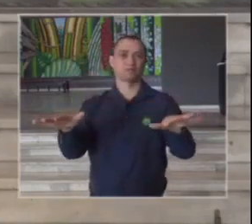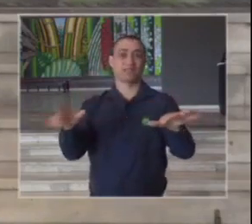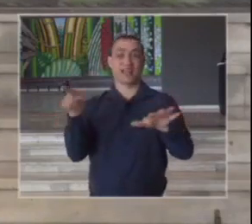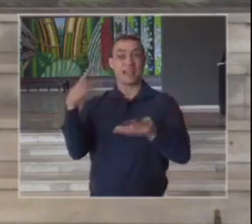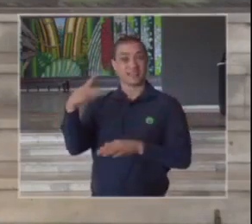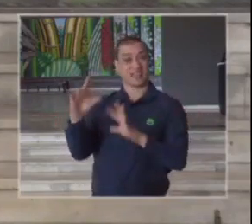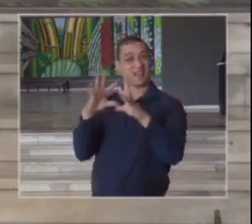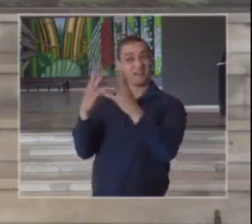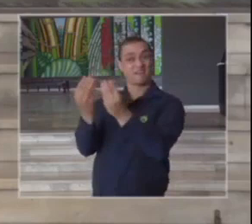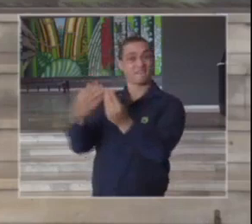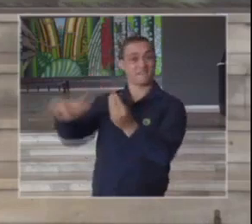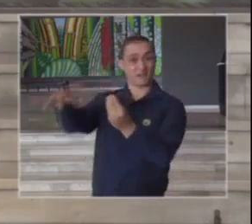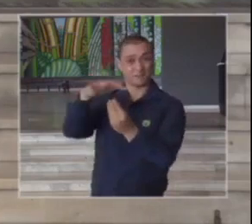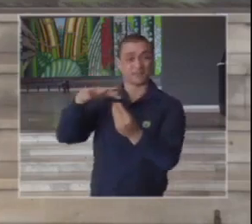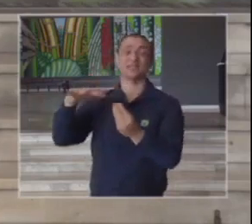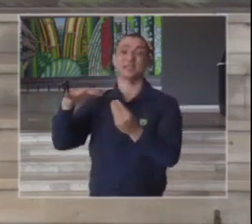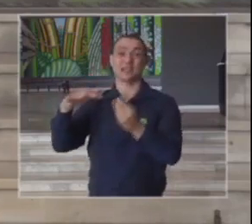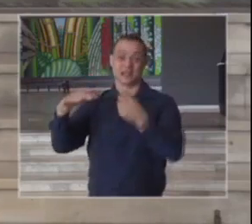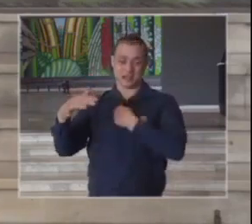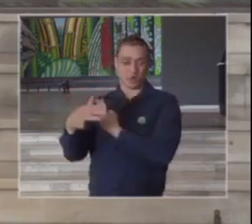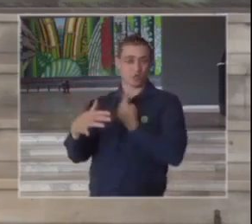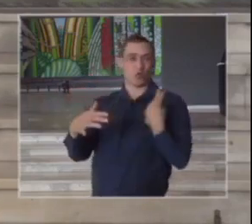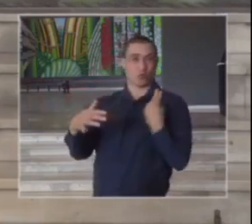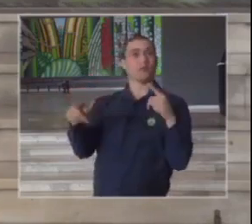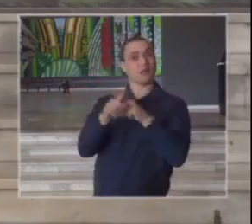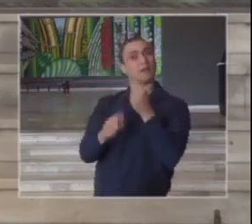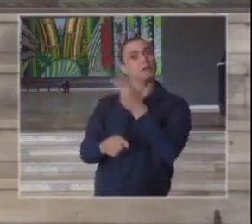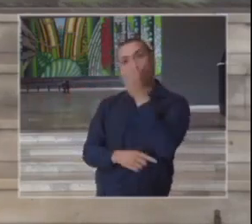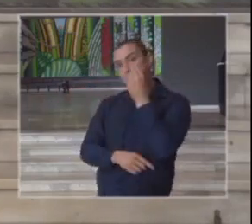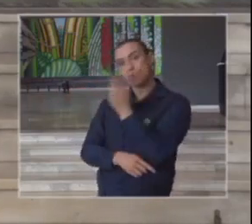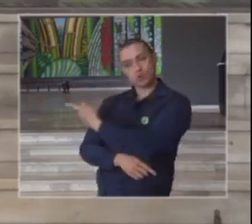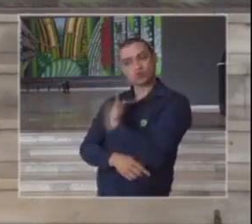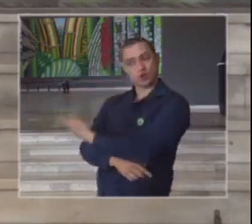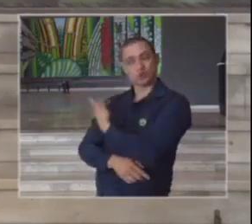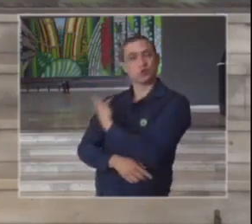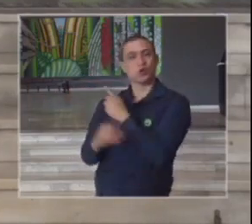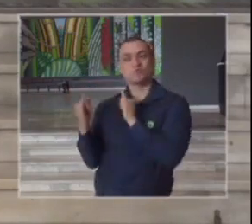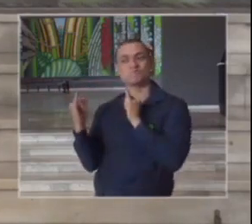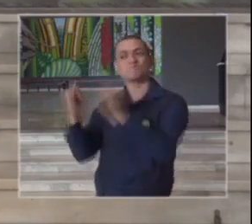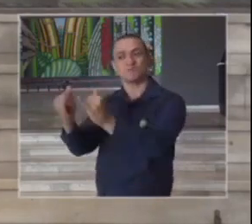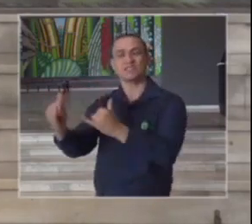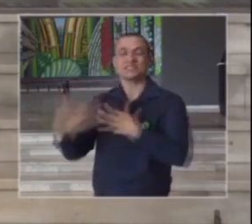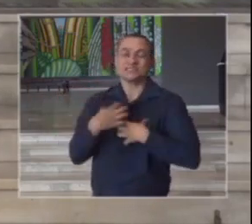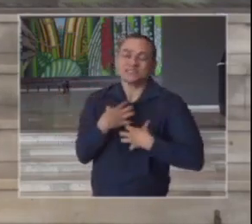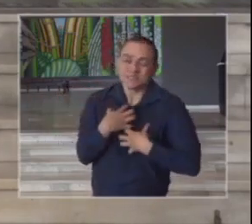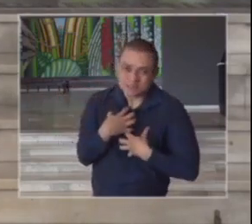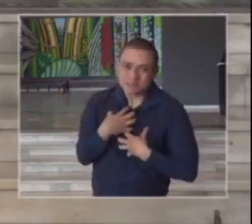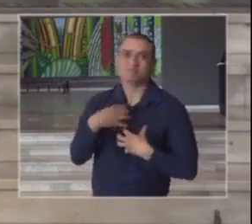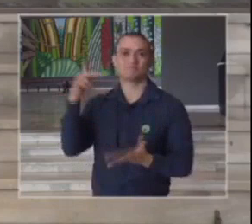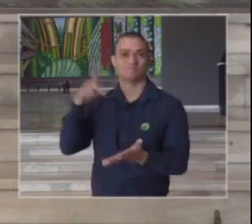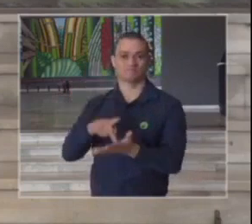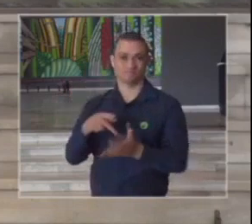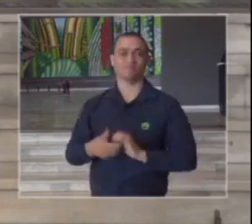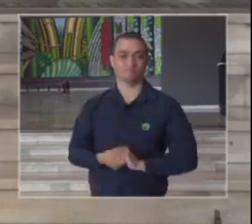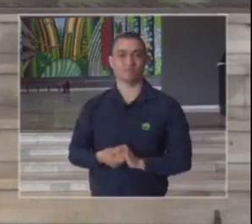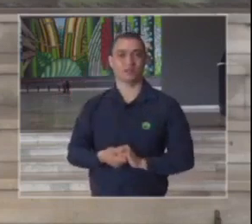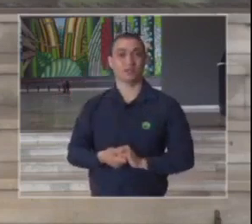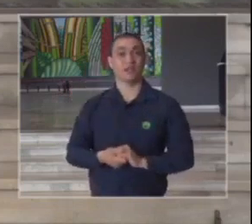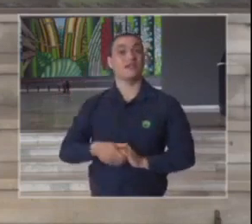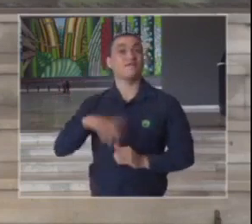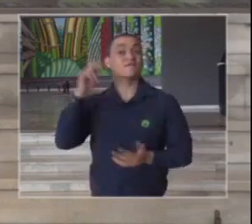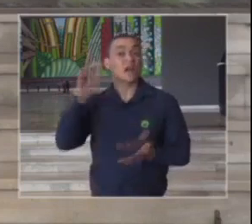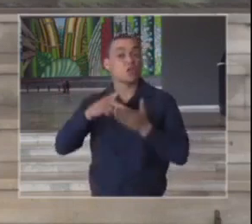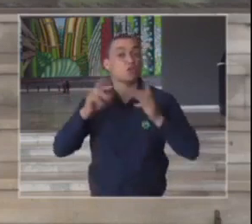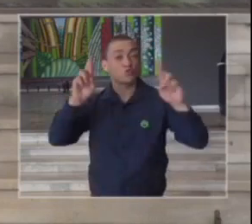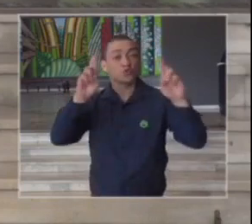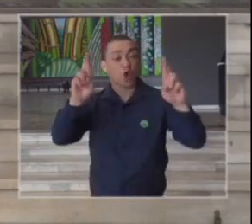famílias em meu nome e no do Bruno Covas a nossa solidariedade esperando que com